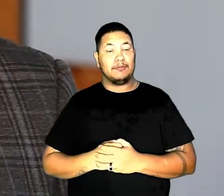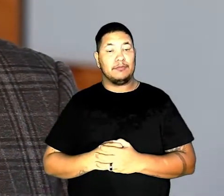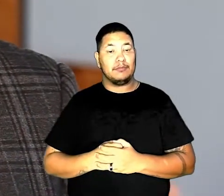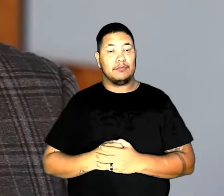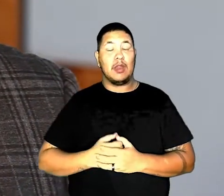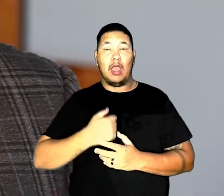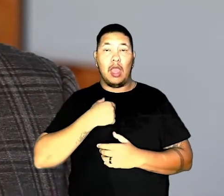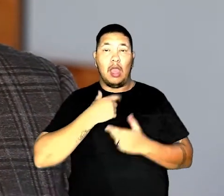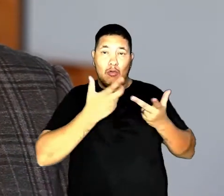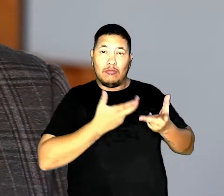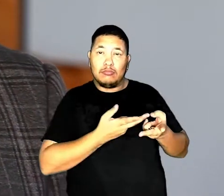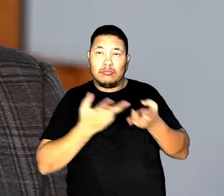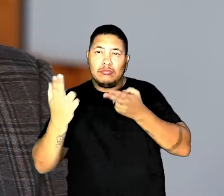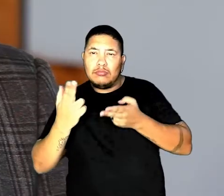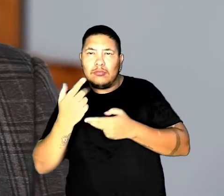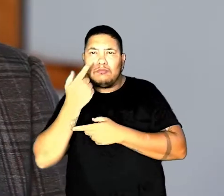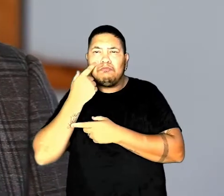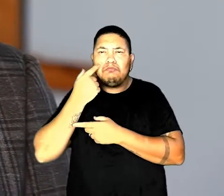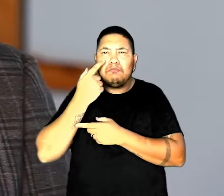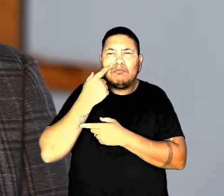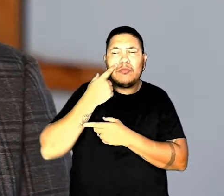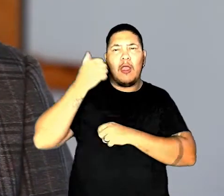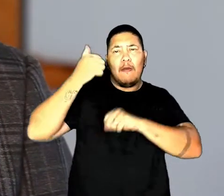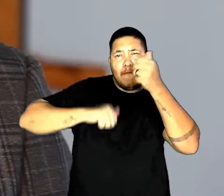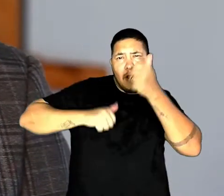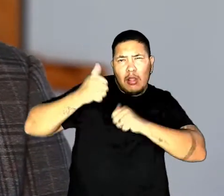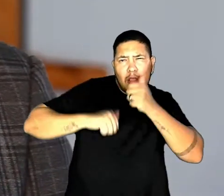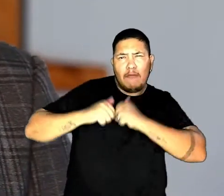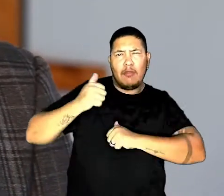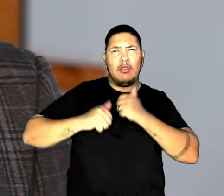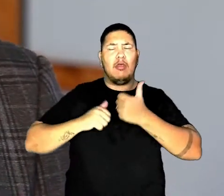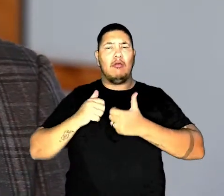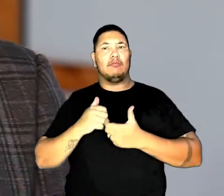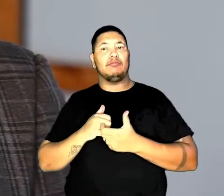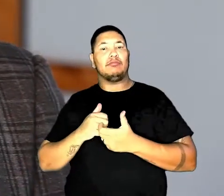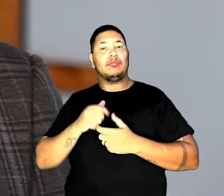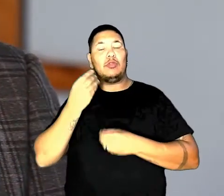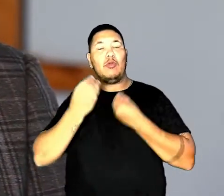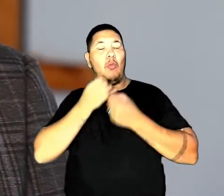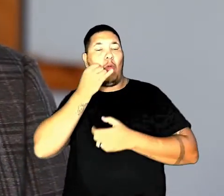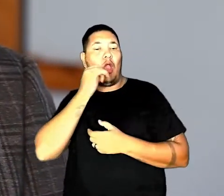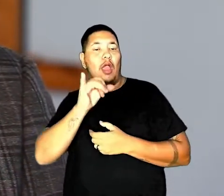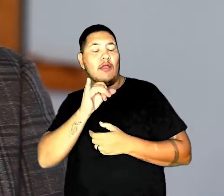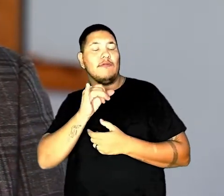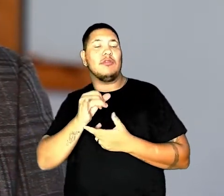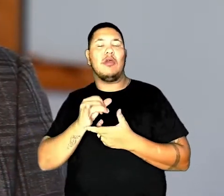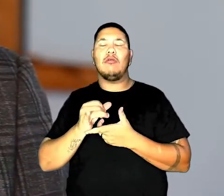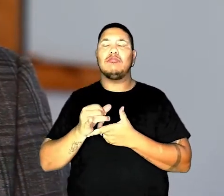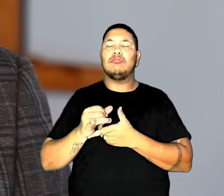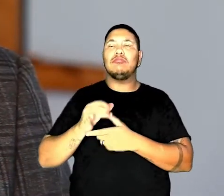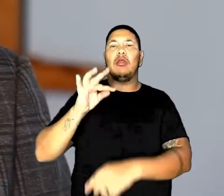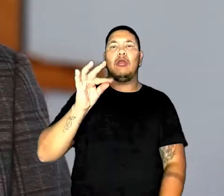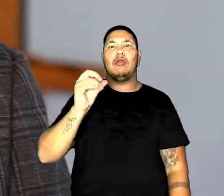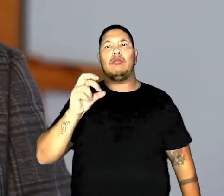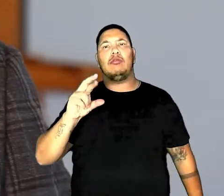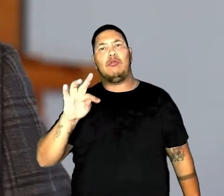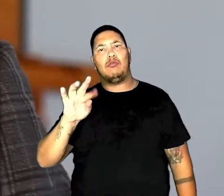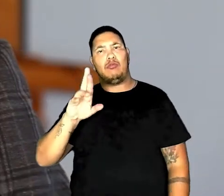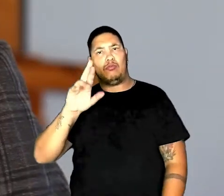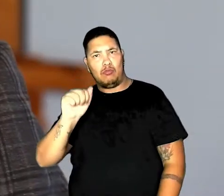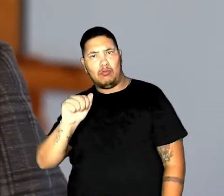Eu visitei, acompanhando inspeções dos peritos do Mecanismo Nacional de Prevenção e Combate à Tortura,